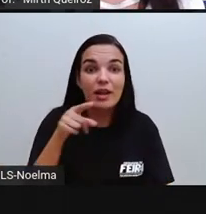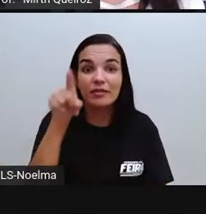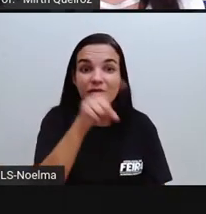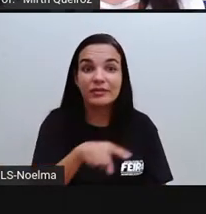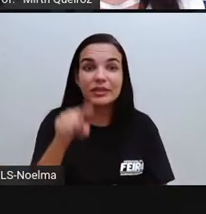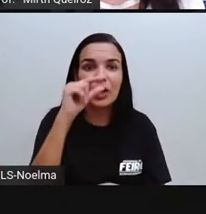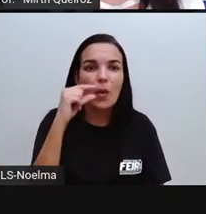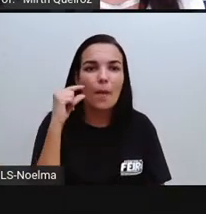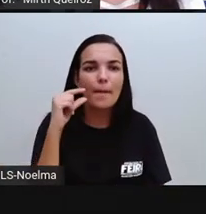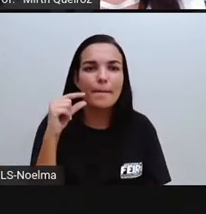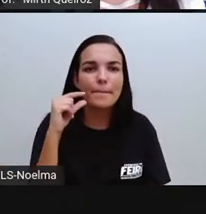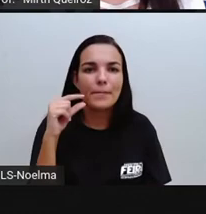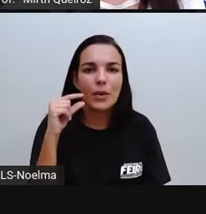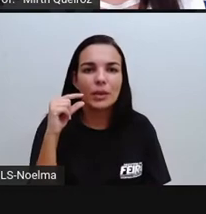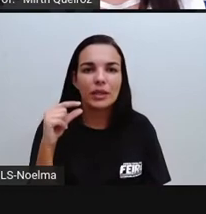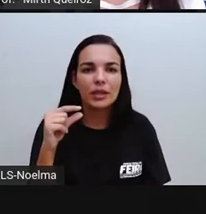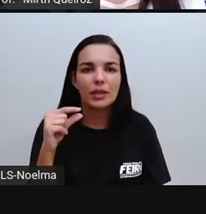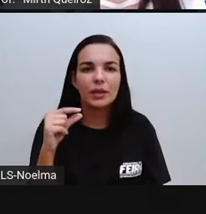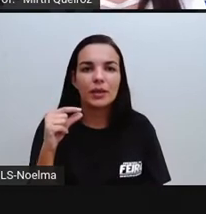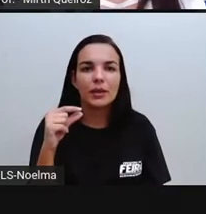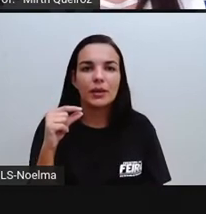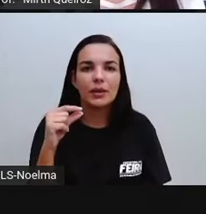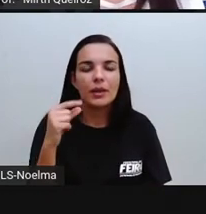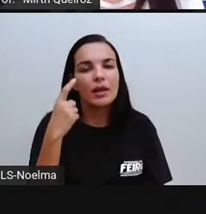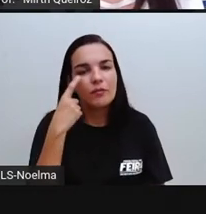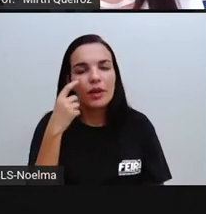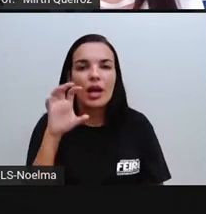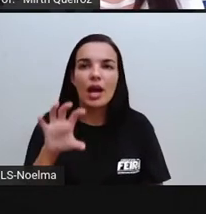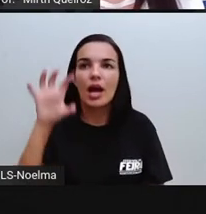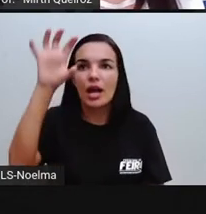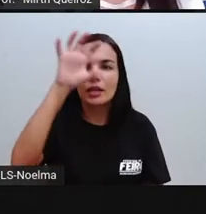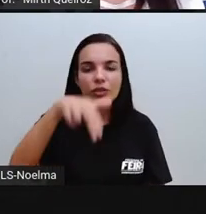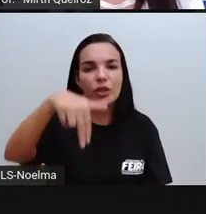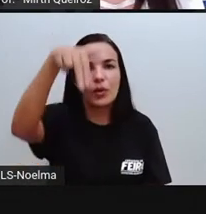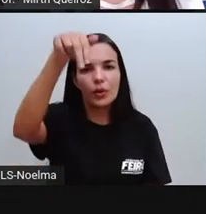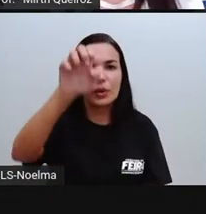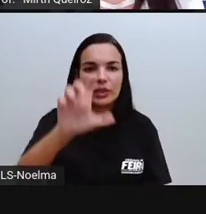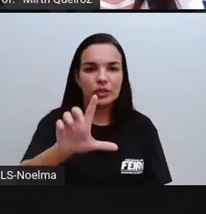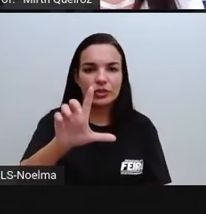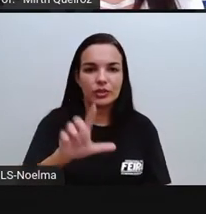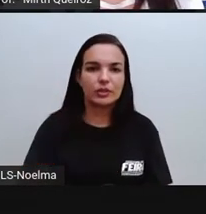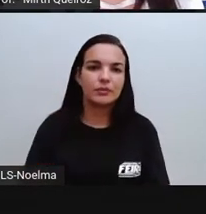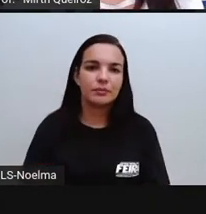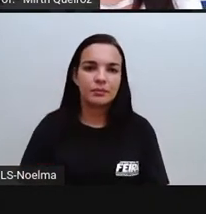um pouquinho sobre a região nordeste.